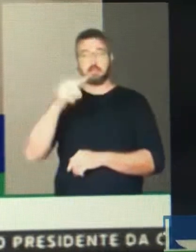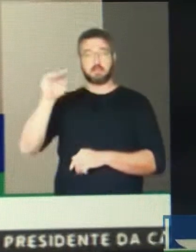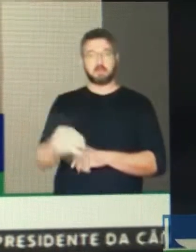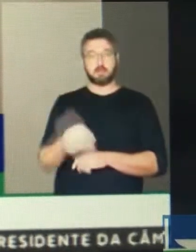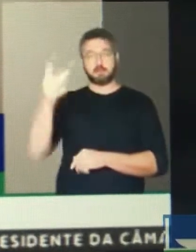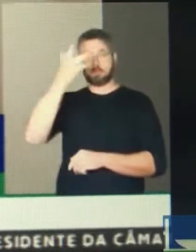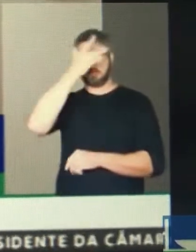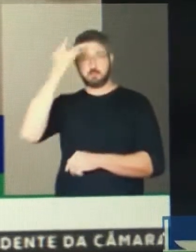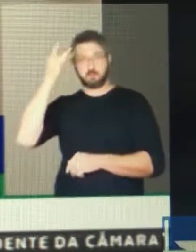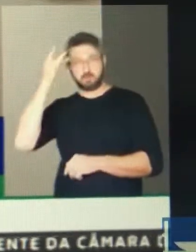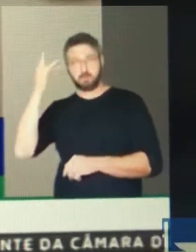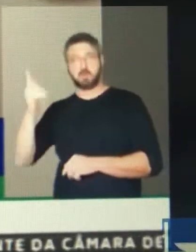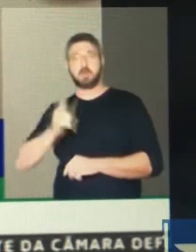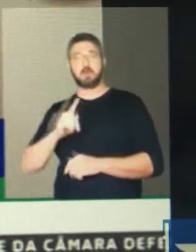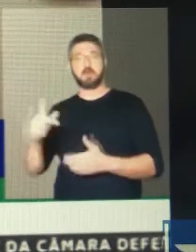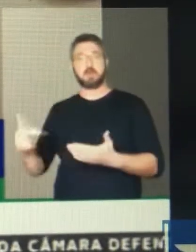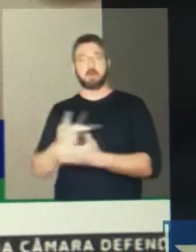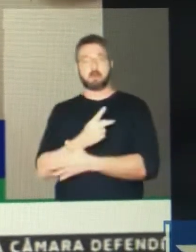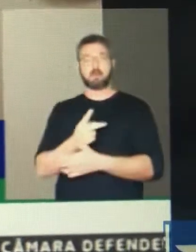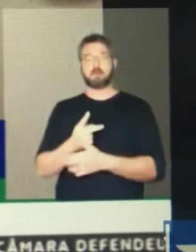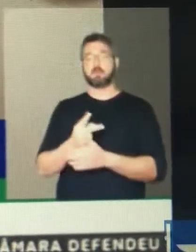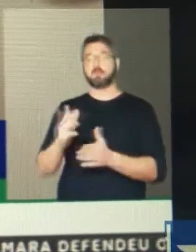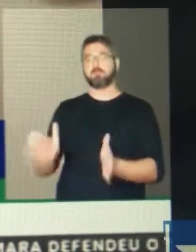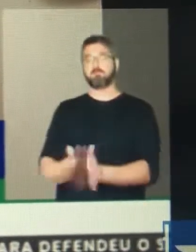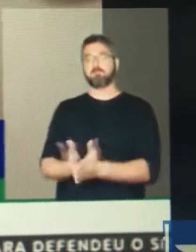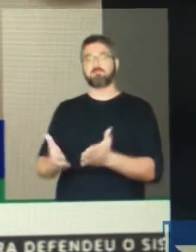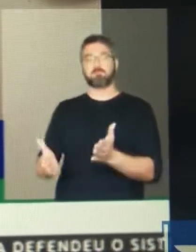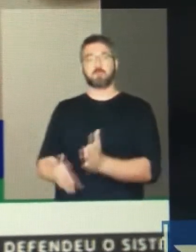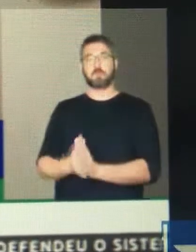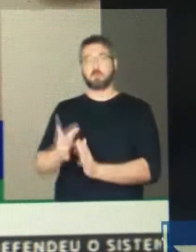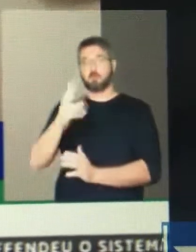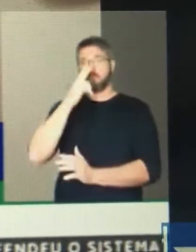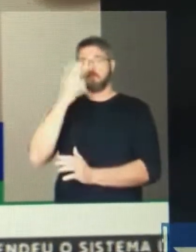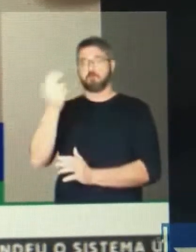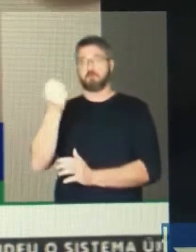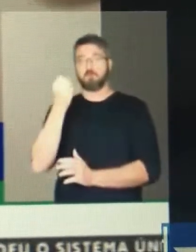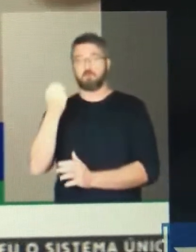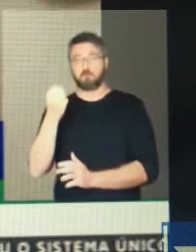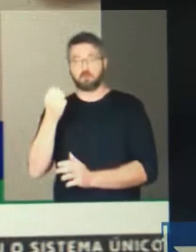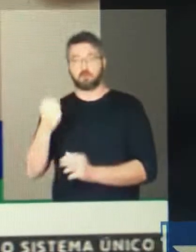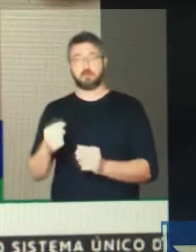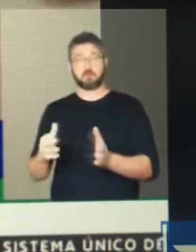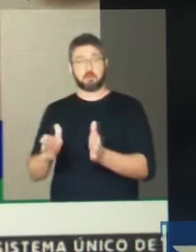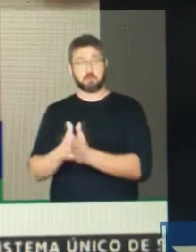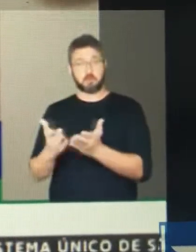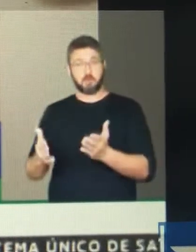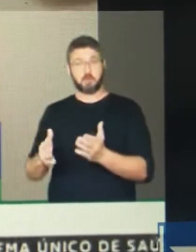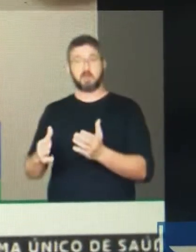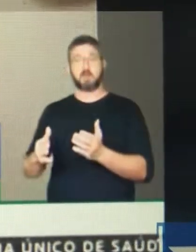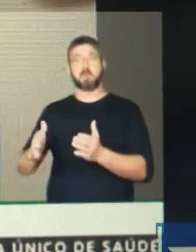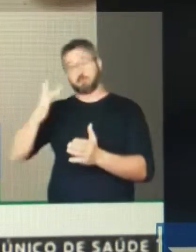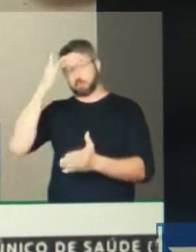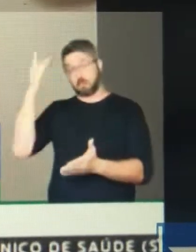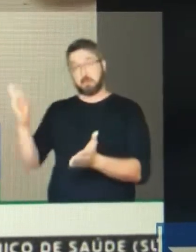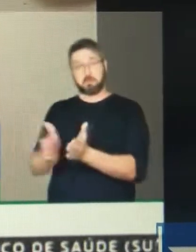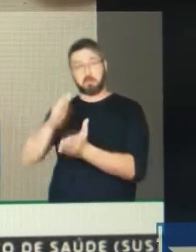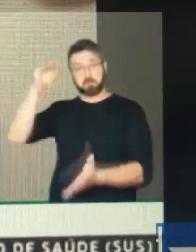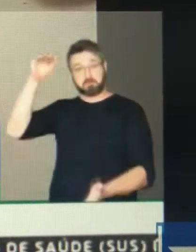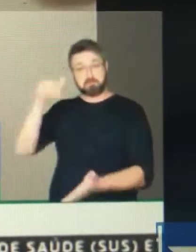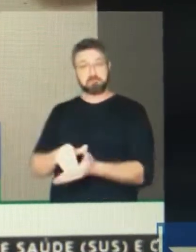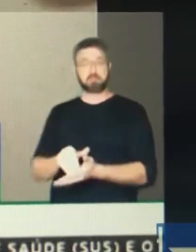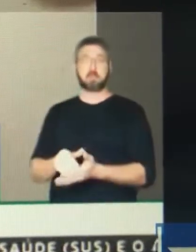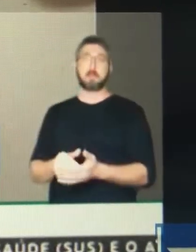pobres, extremamente pobres no meio rural, nós temos 13 bilhões de brasileiros. Do estado da Bahia,